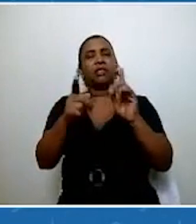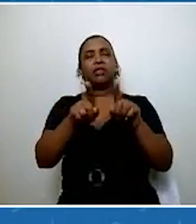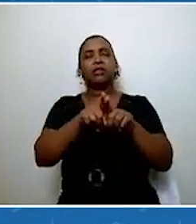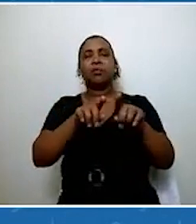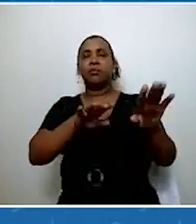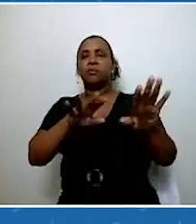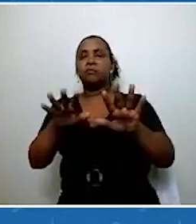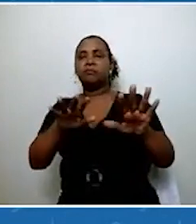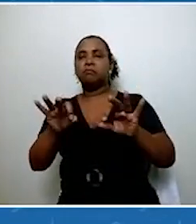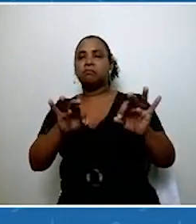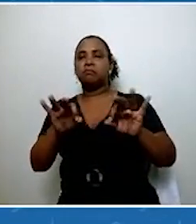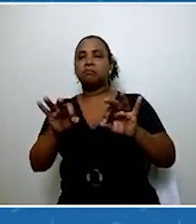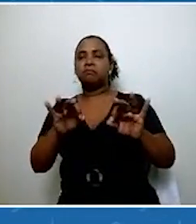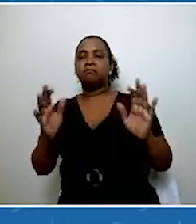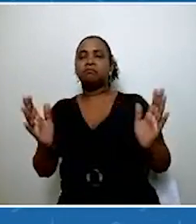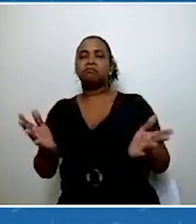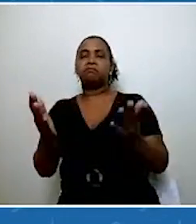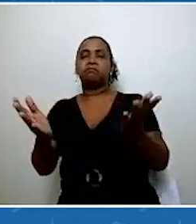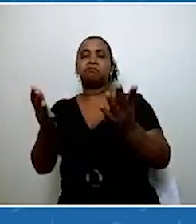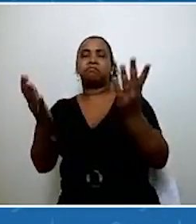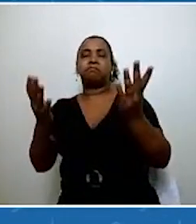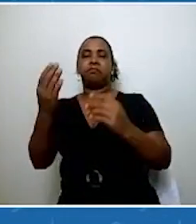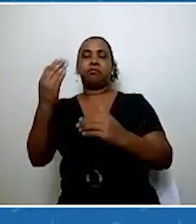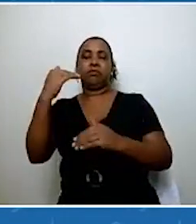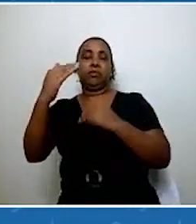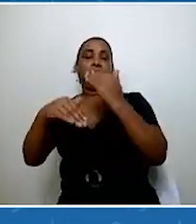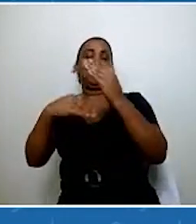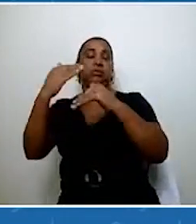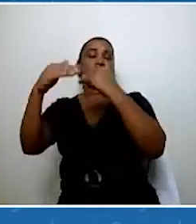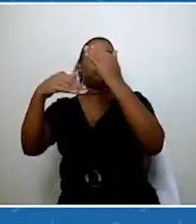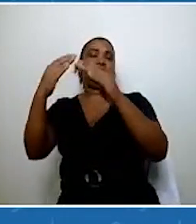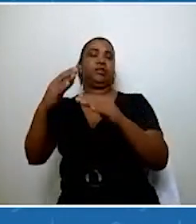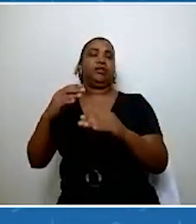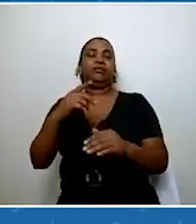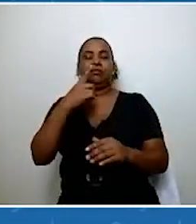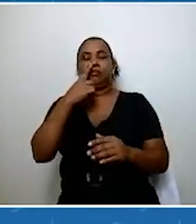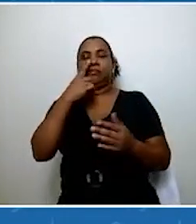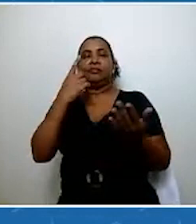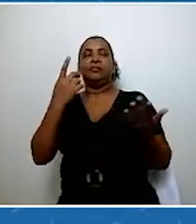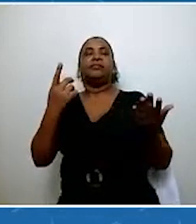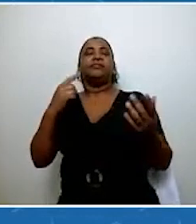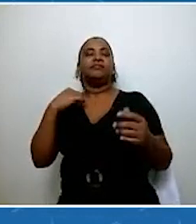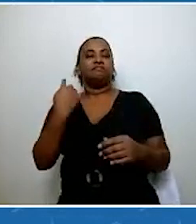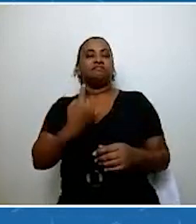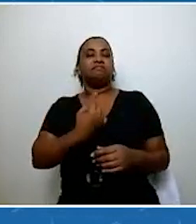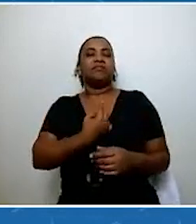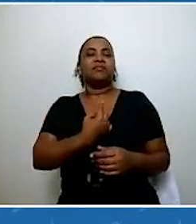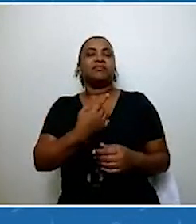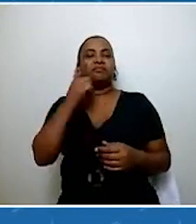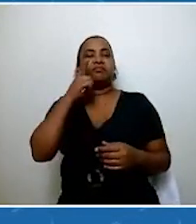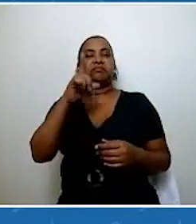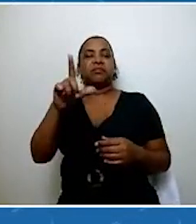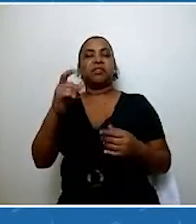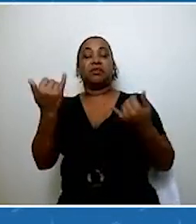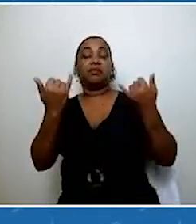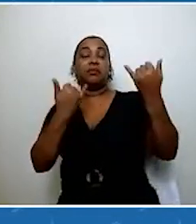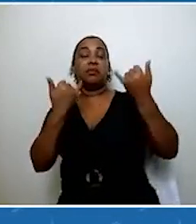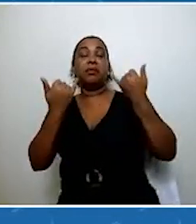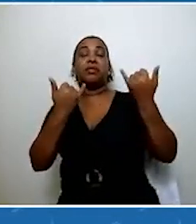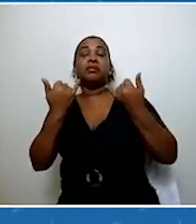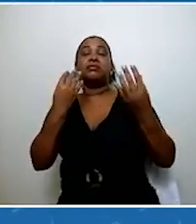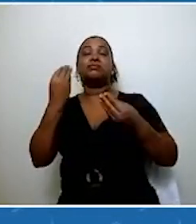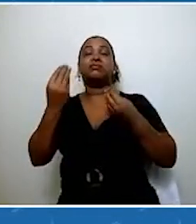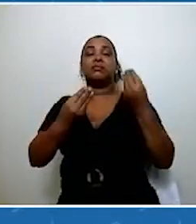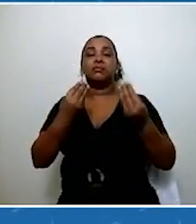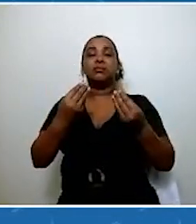desenvolvendo, é como você falou, é inspirador. E a gente só consegue ter acesso a essas informações, Geisa, porque você é uma excelente